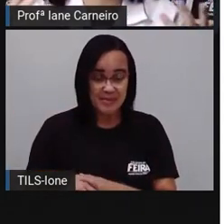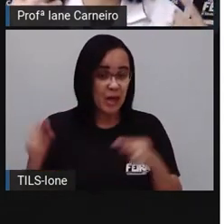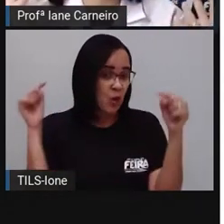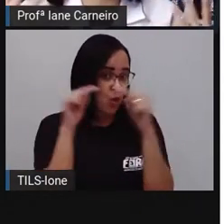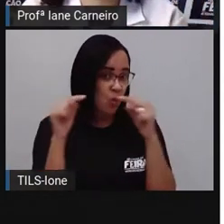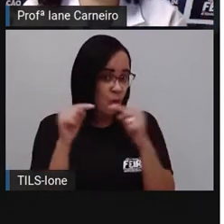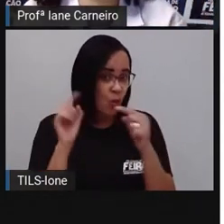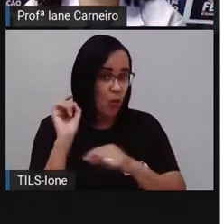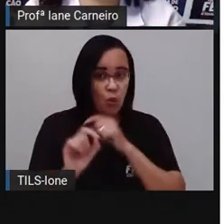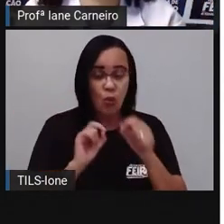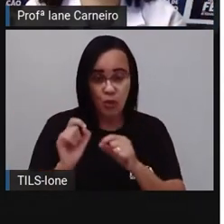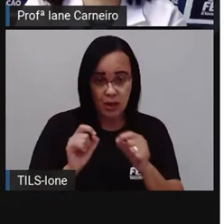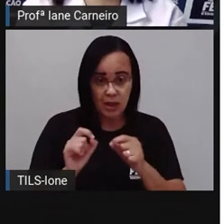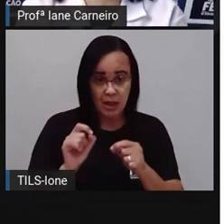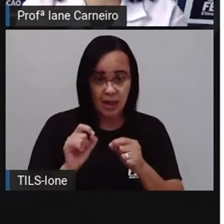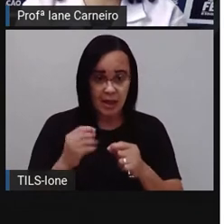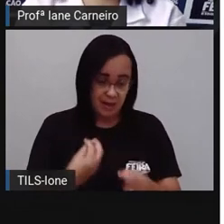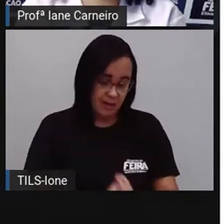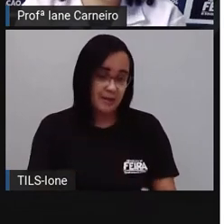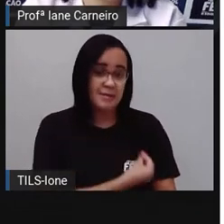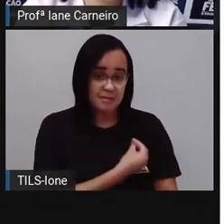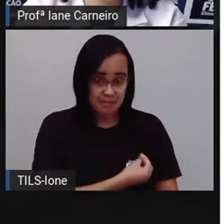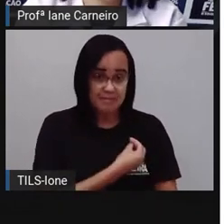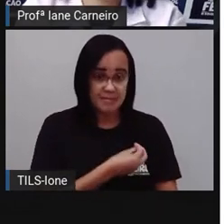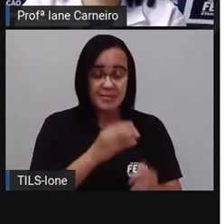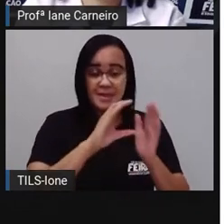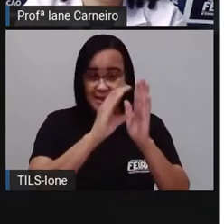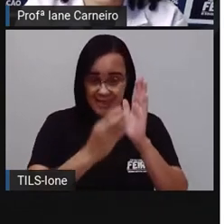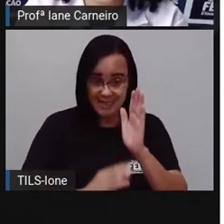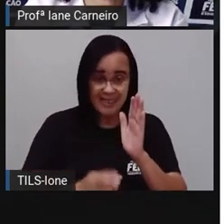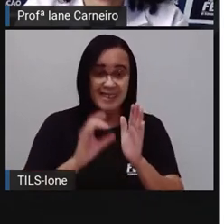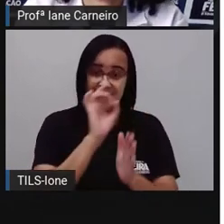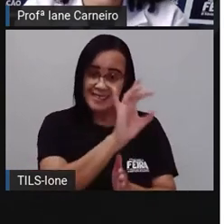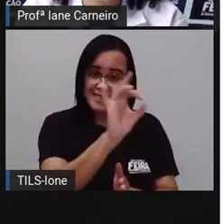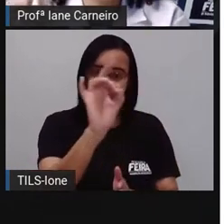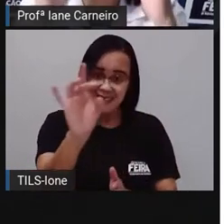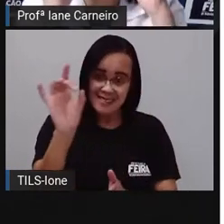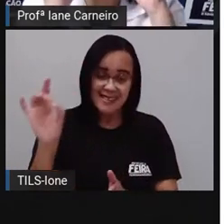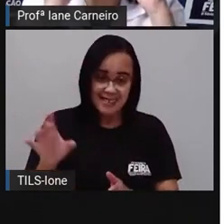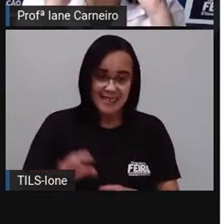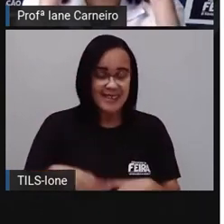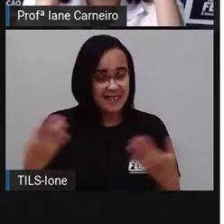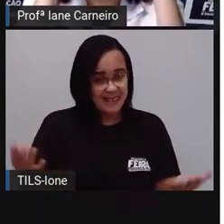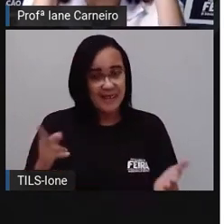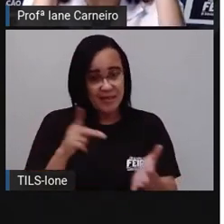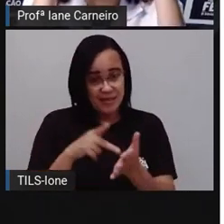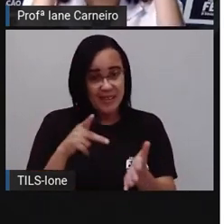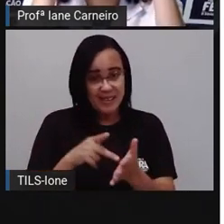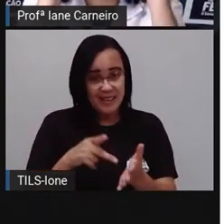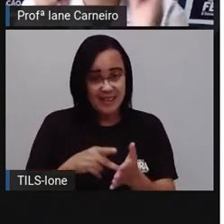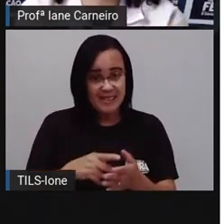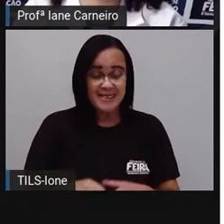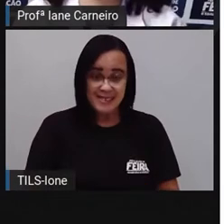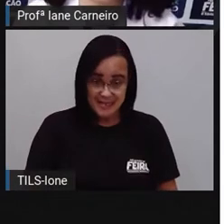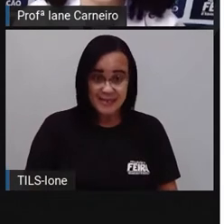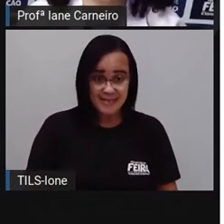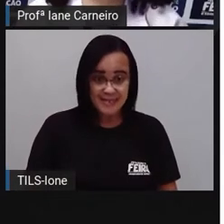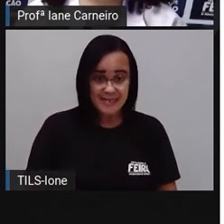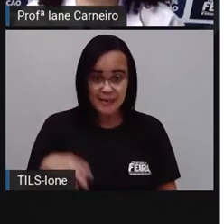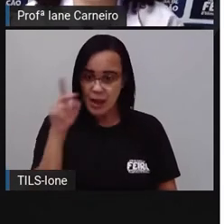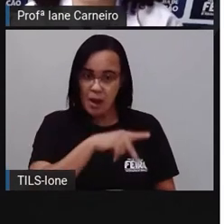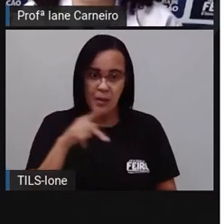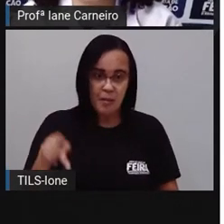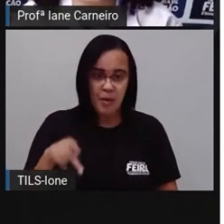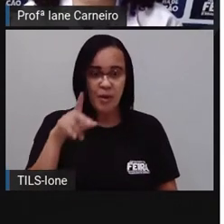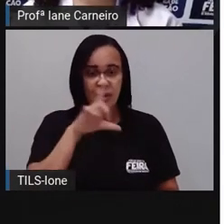né? São elementos que fazem parte de nossas características, não verdade? Então, a Pró ainda tem um detalhe aqui, ó, do óculos, né? Que